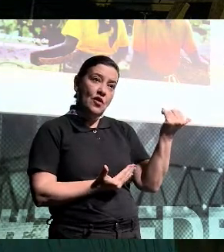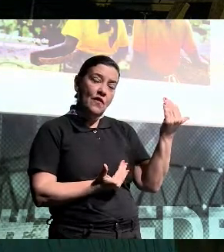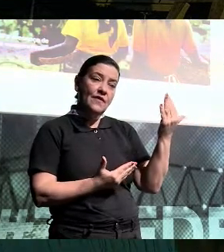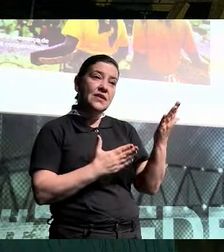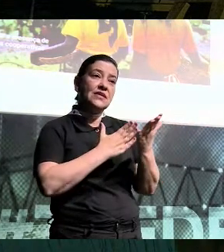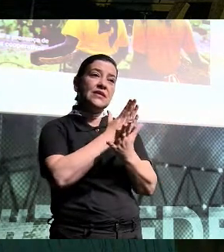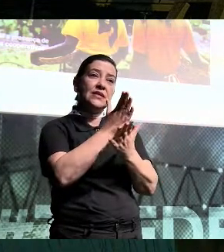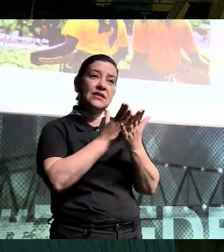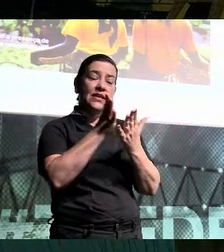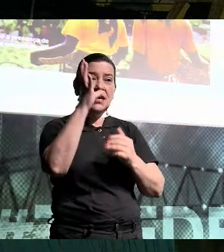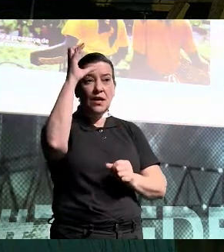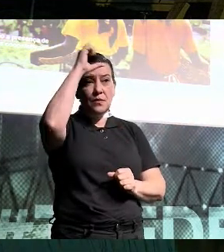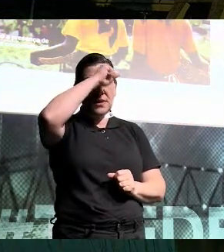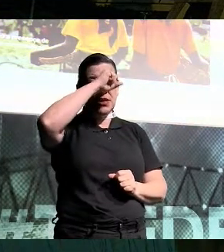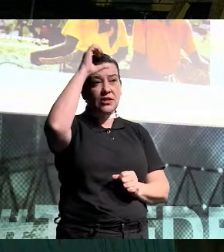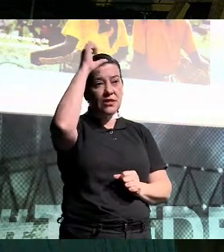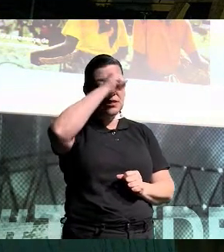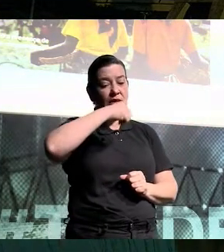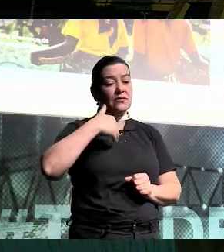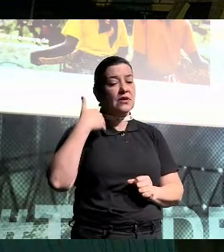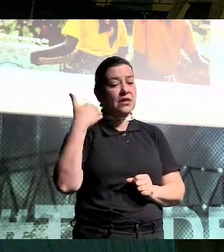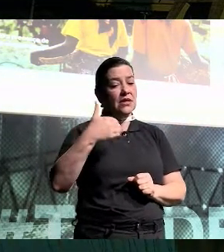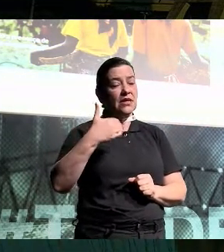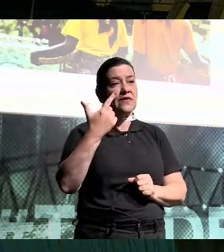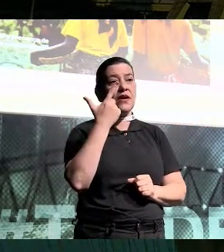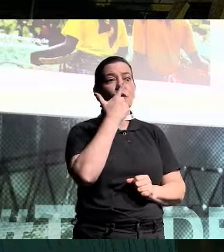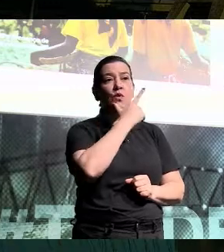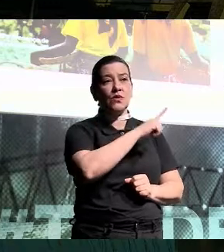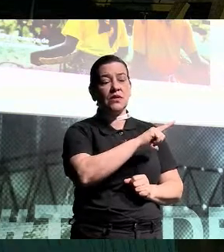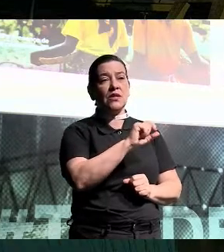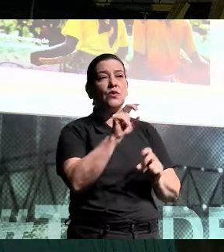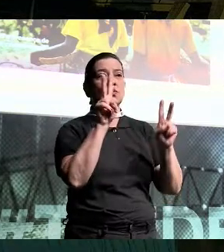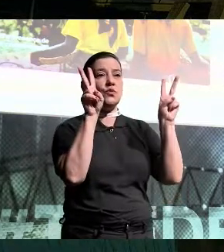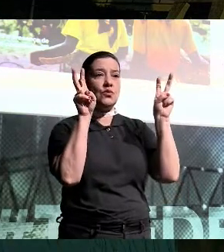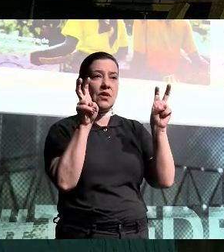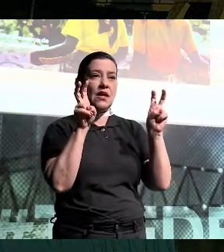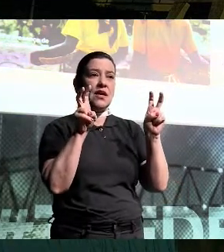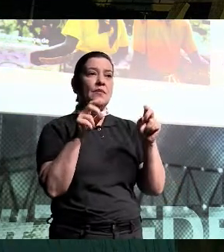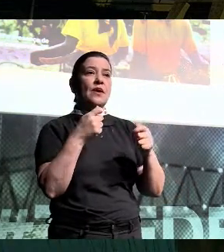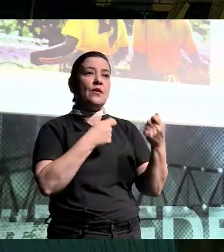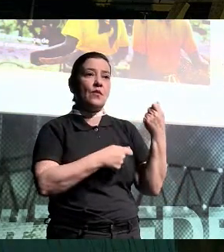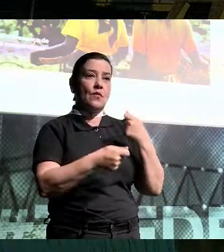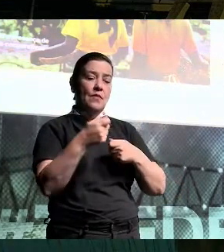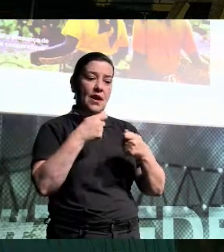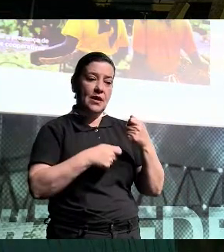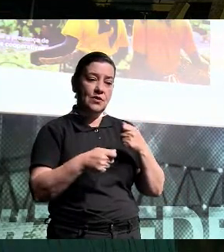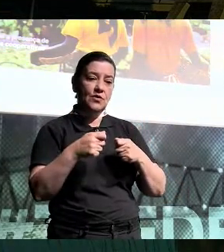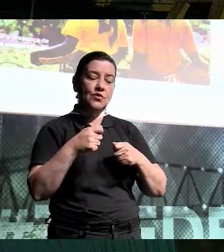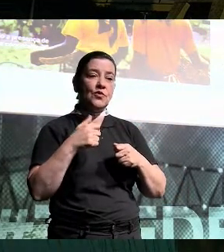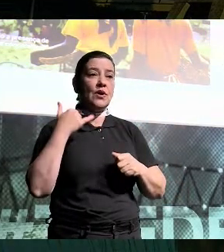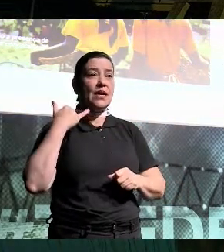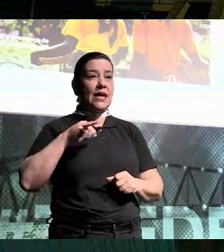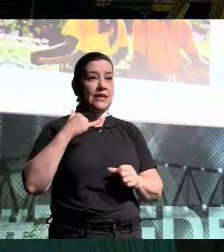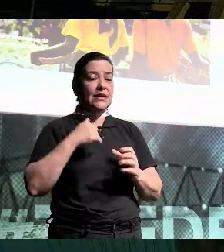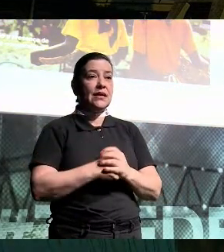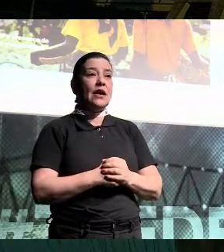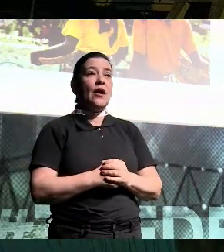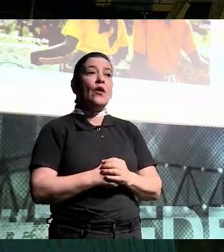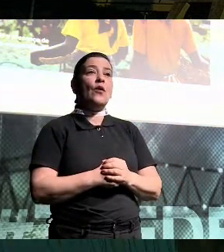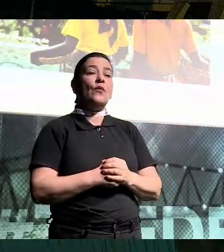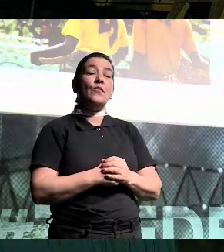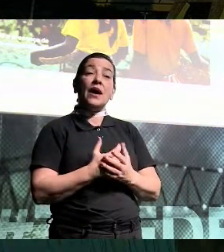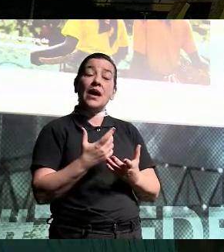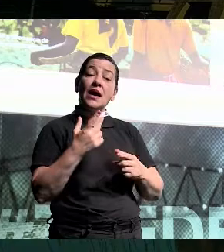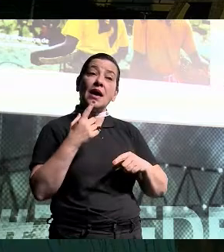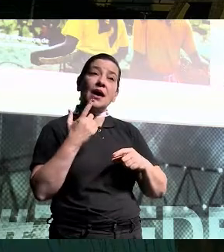trilha de aprendizado que vai debruçar sobre o assunto comércio eletrônico. É uma trilha que, de novo,